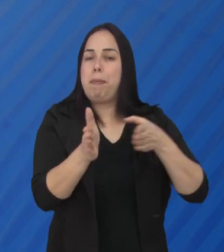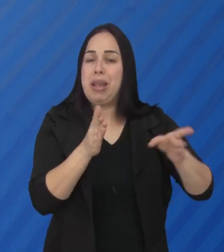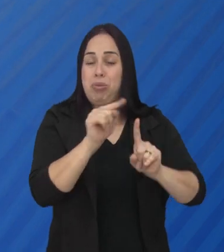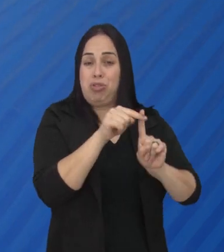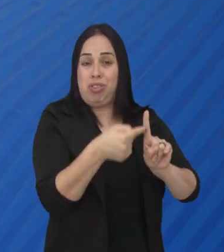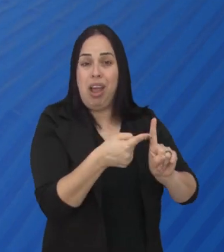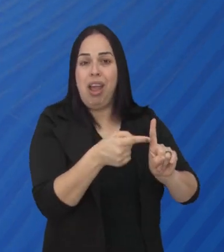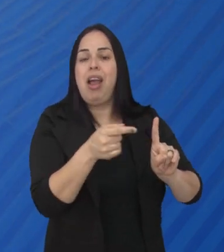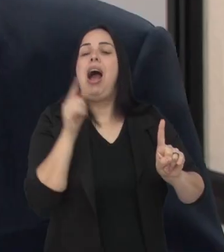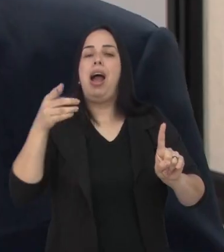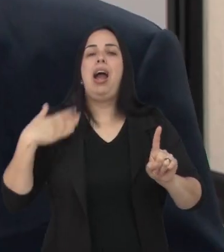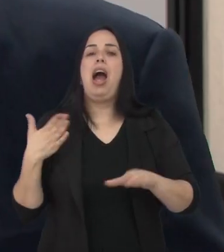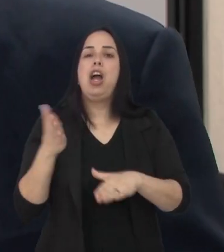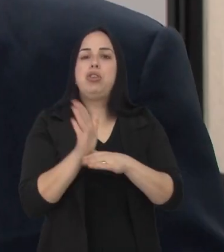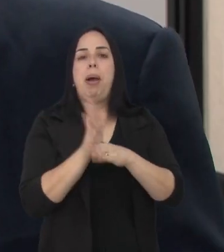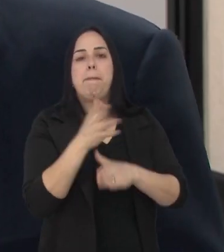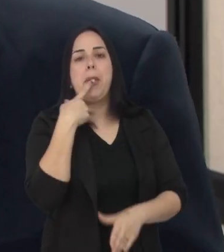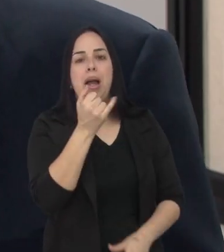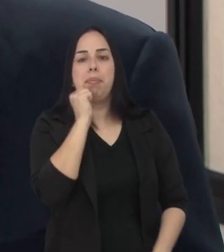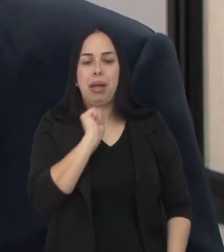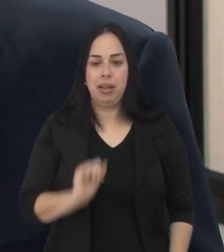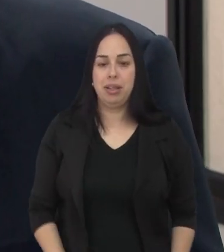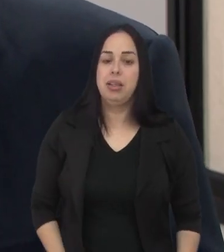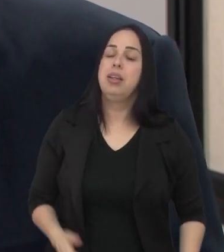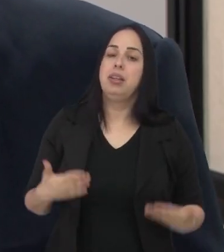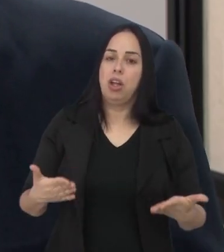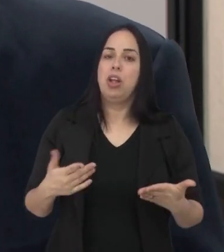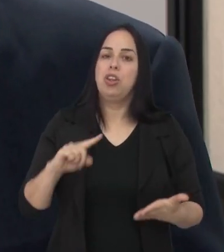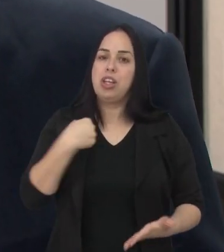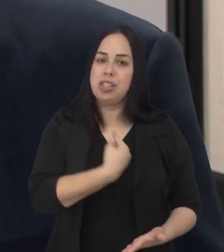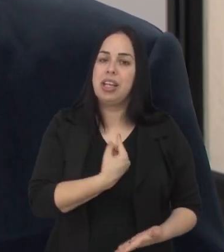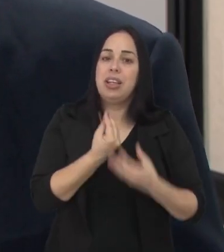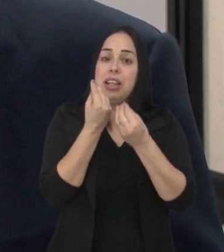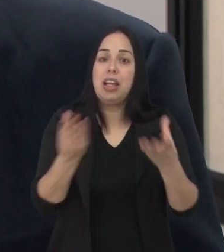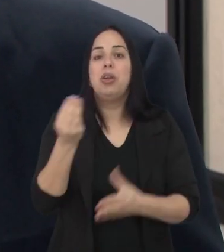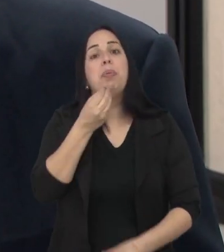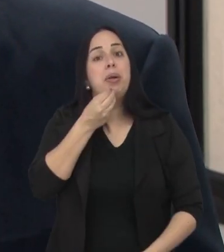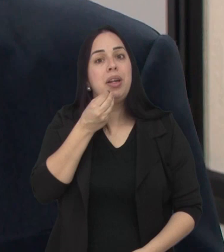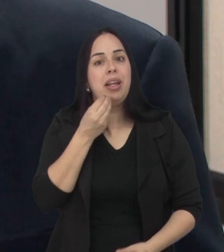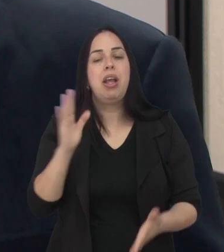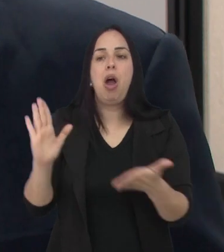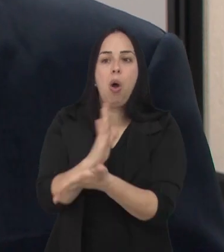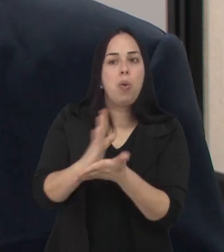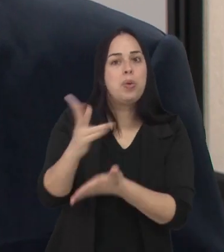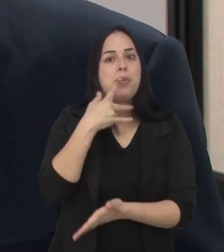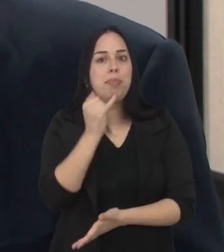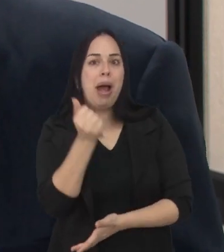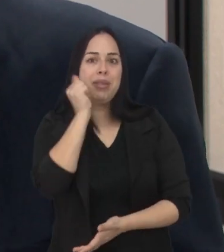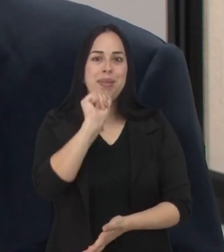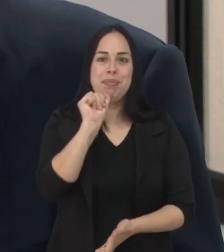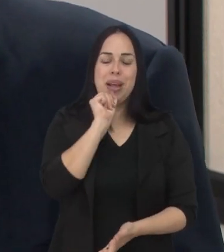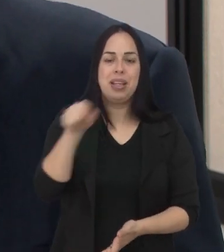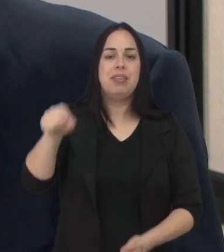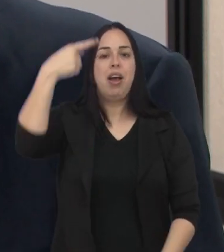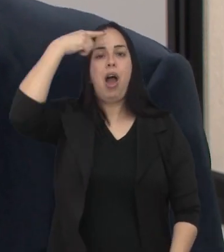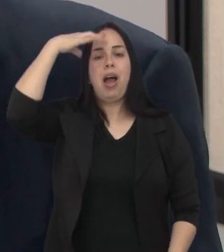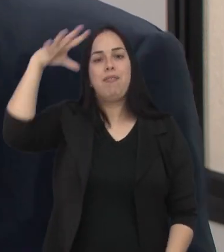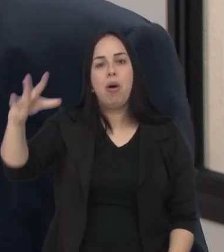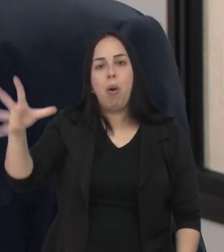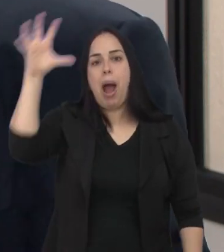fase pré-natal. É um acesso que nós estamos abrindo caminho, com certeza muitas famílias, muitos pais agora,